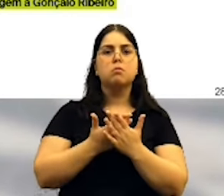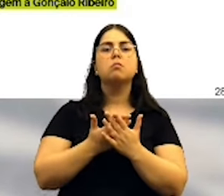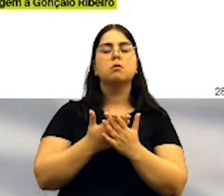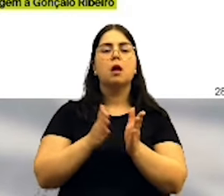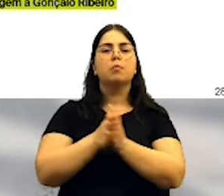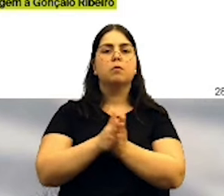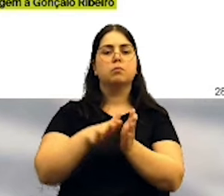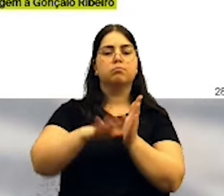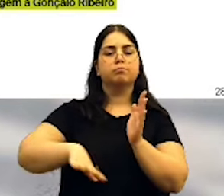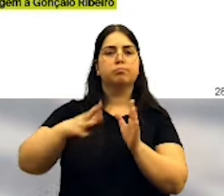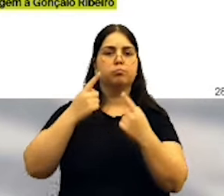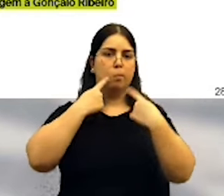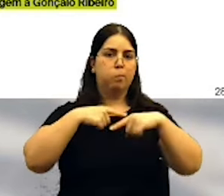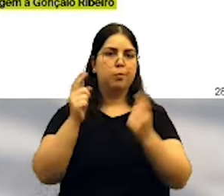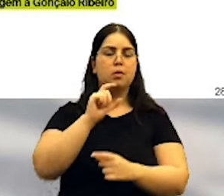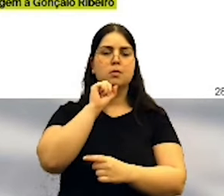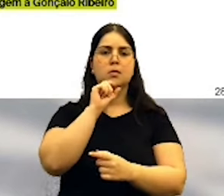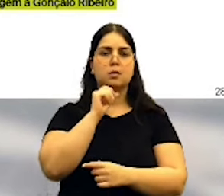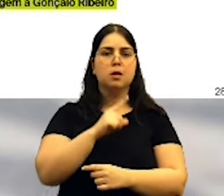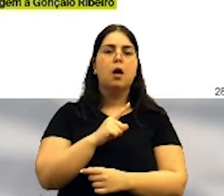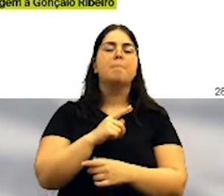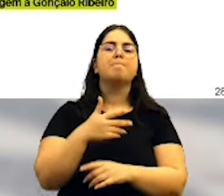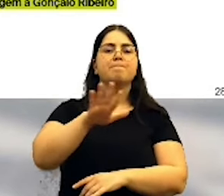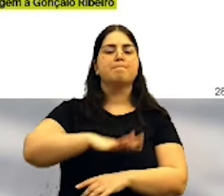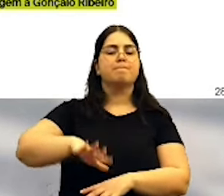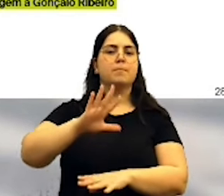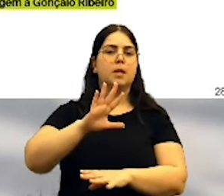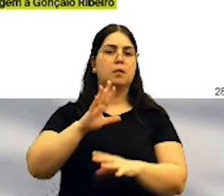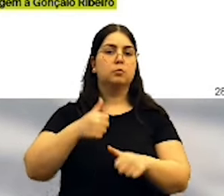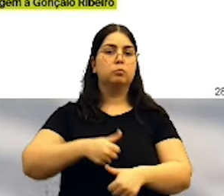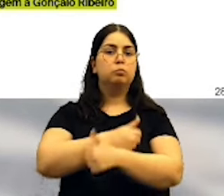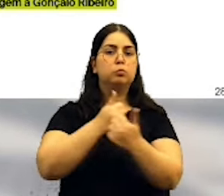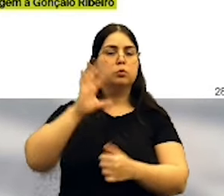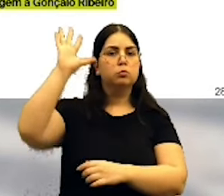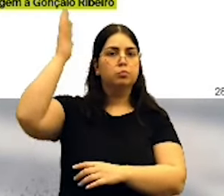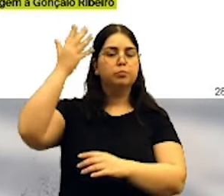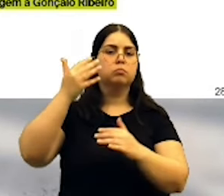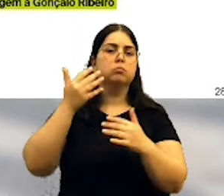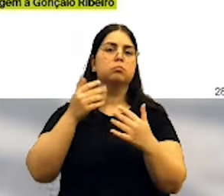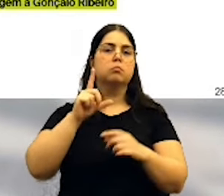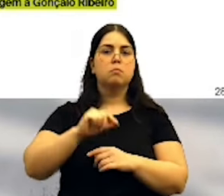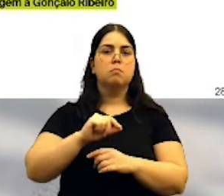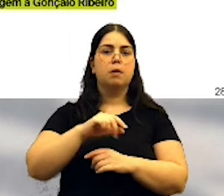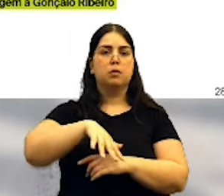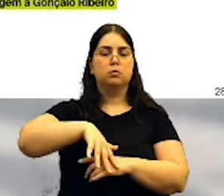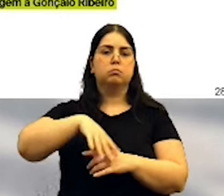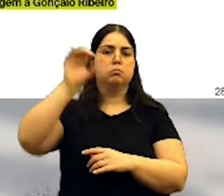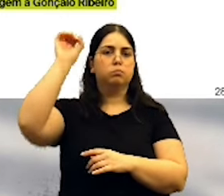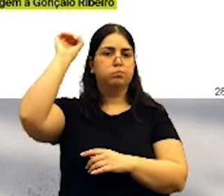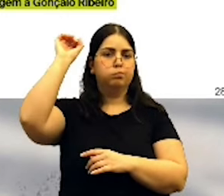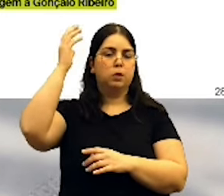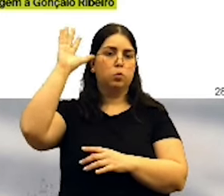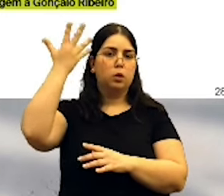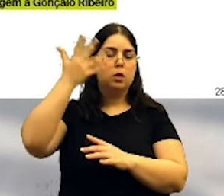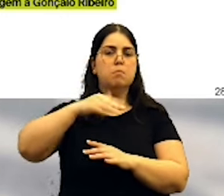arrefecer a cidade, permitir microclimas, reduzir a poluição atmosférica. Aliás, ainda o Sr. Presidente hoje falou aqui da necessidade de medidas de